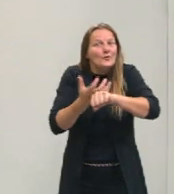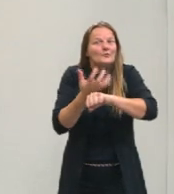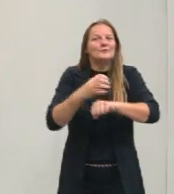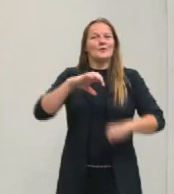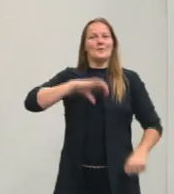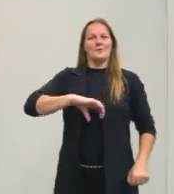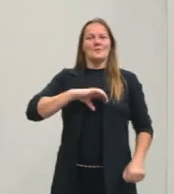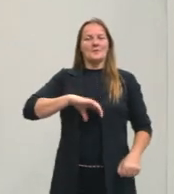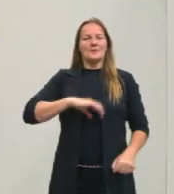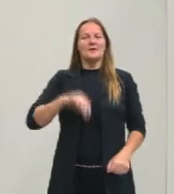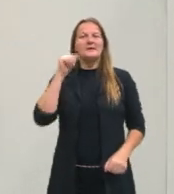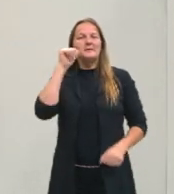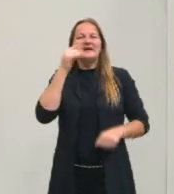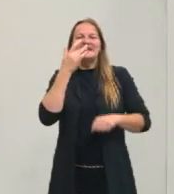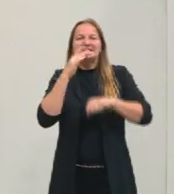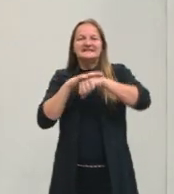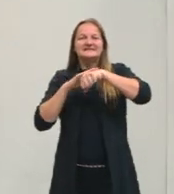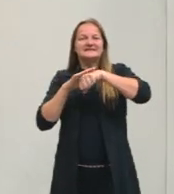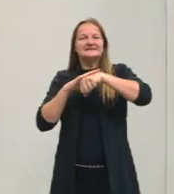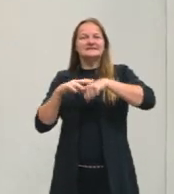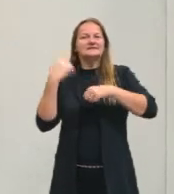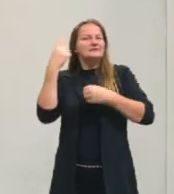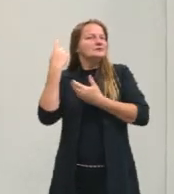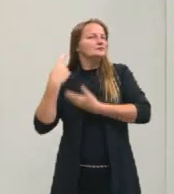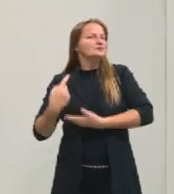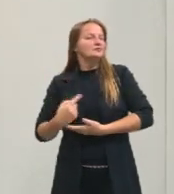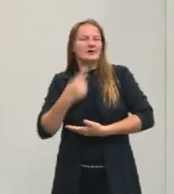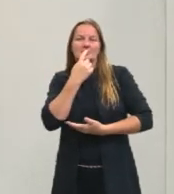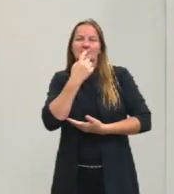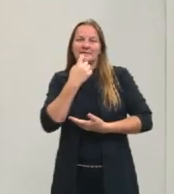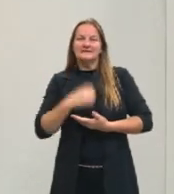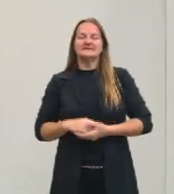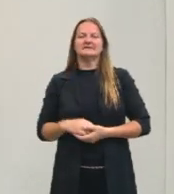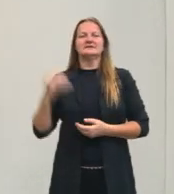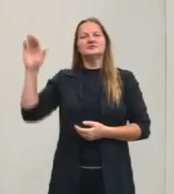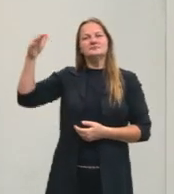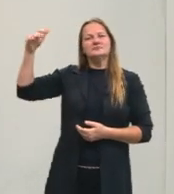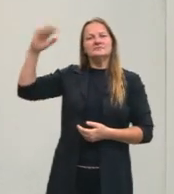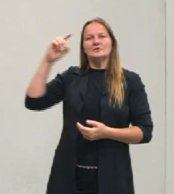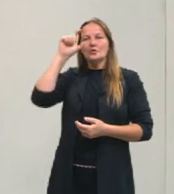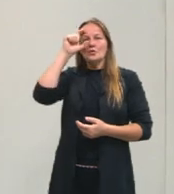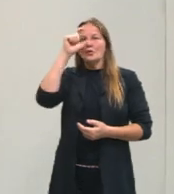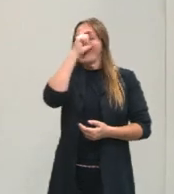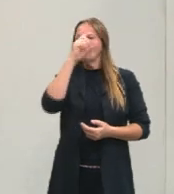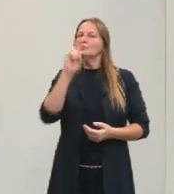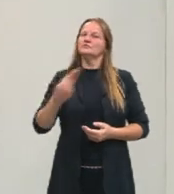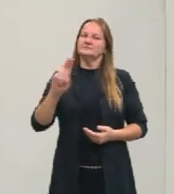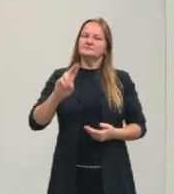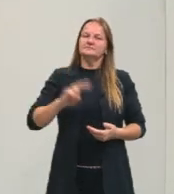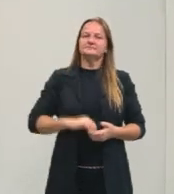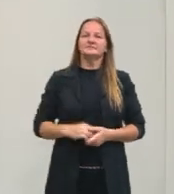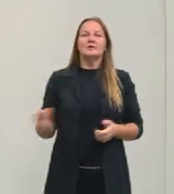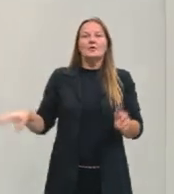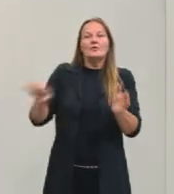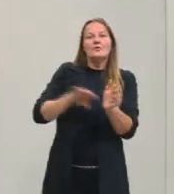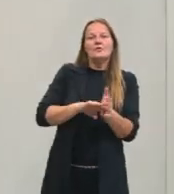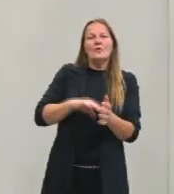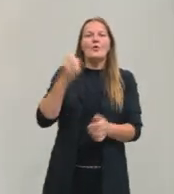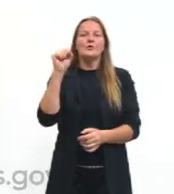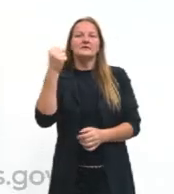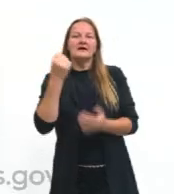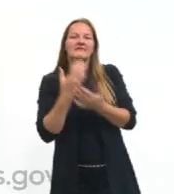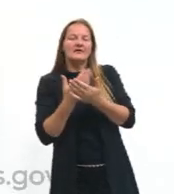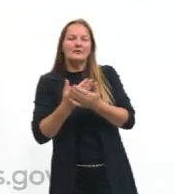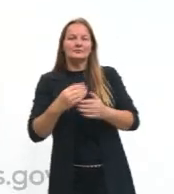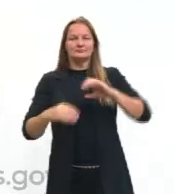Eu sou uma mulher branca, de cabelos cacheados e vermelhos, estatura média e uso óculos. A gente chegou hoje na nossa oitava aula